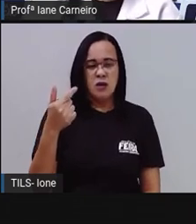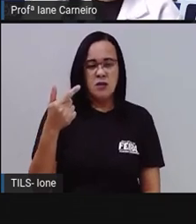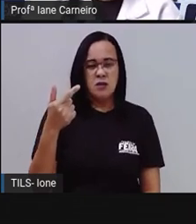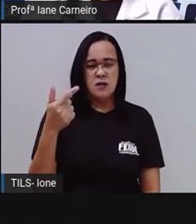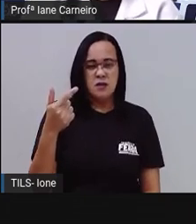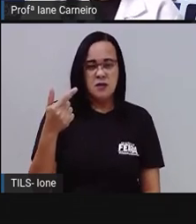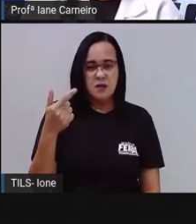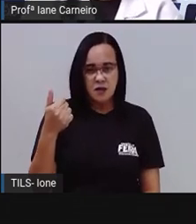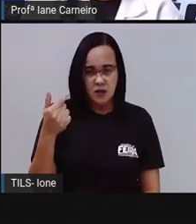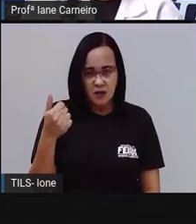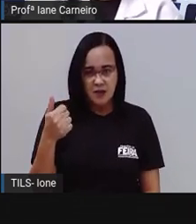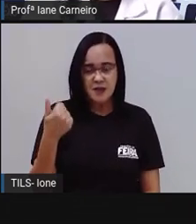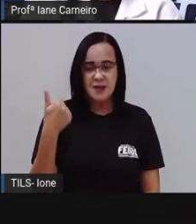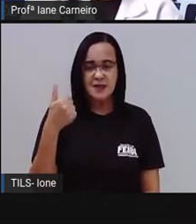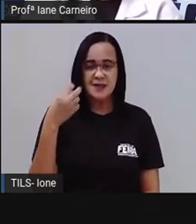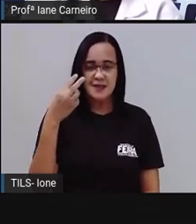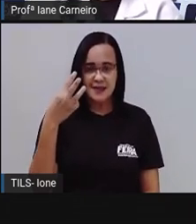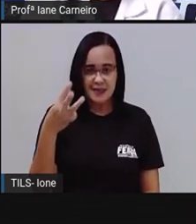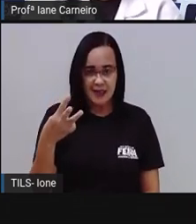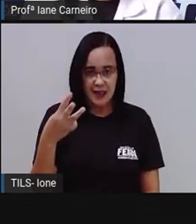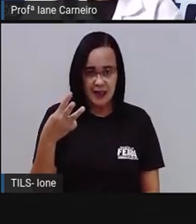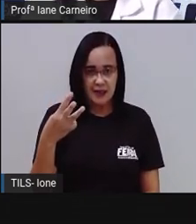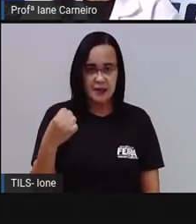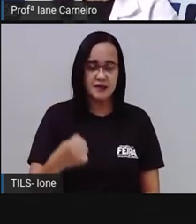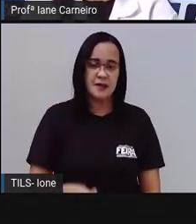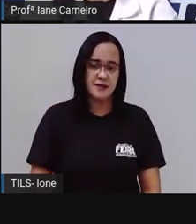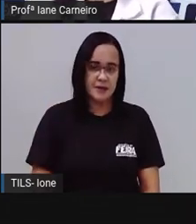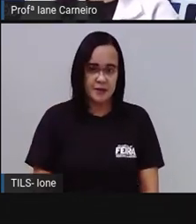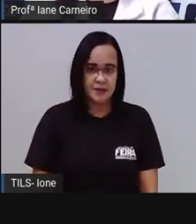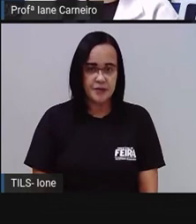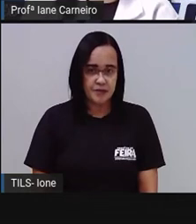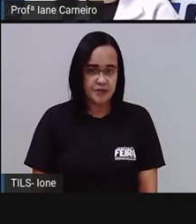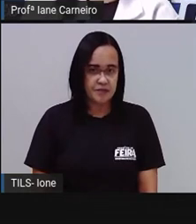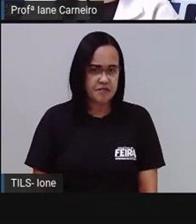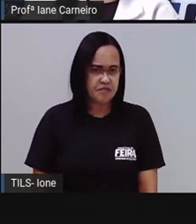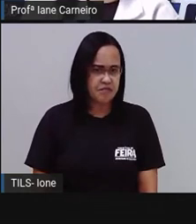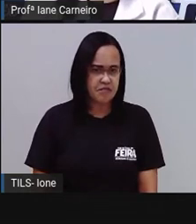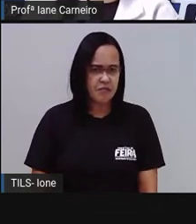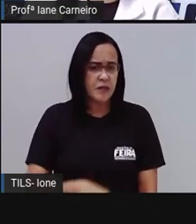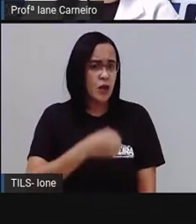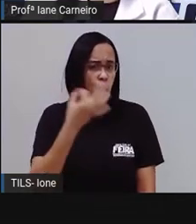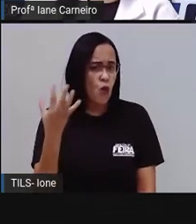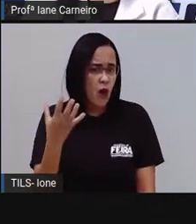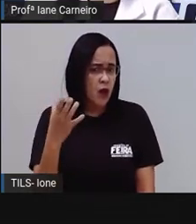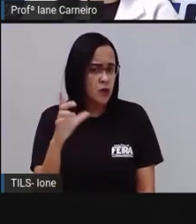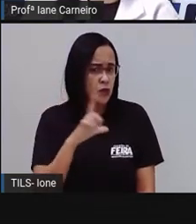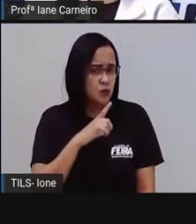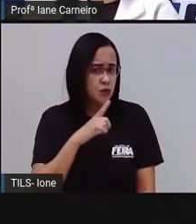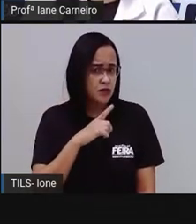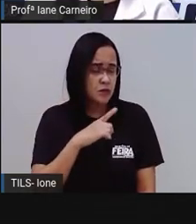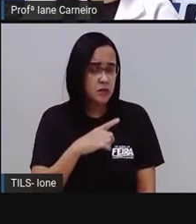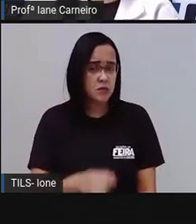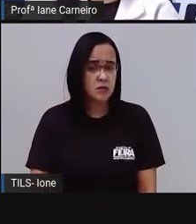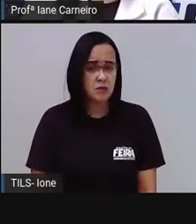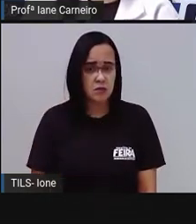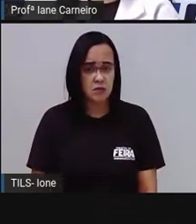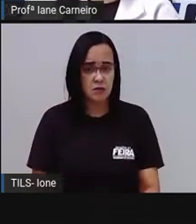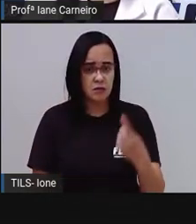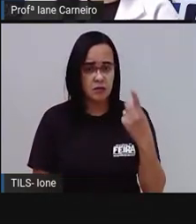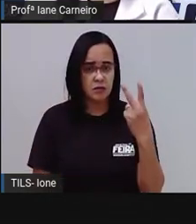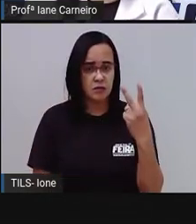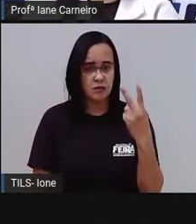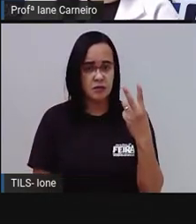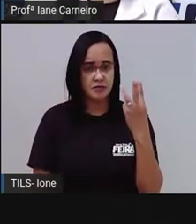opa, doze, treze. Quanto é, ó, a gente vai contar esses números aqui. Um,